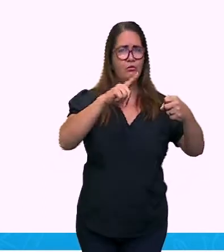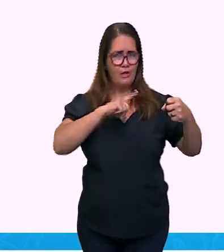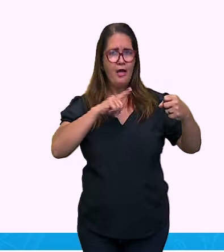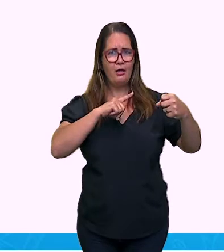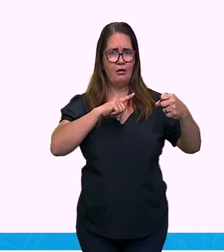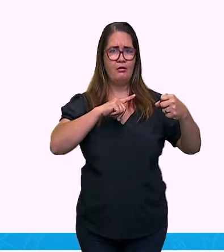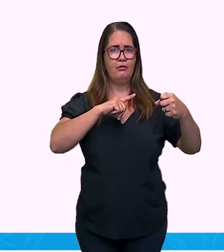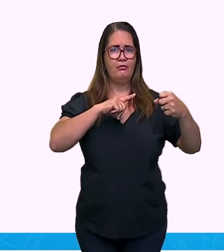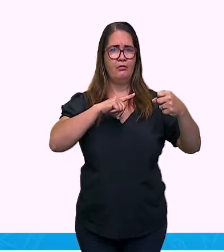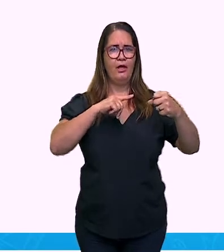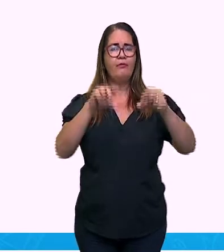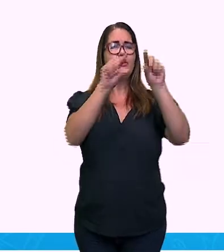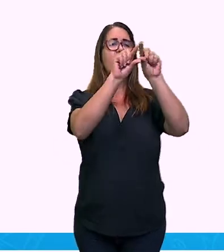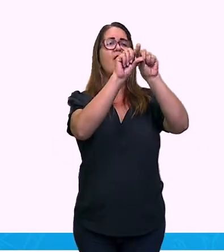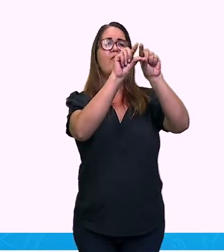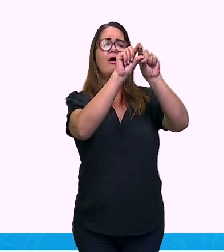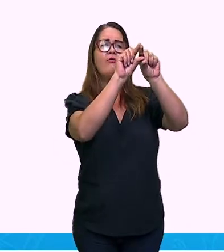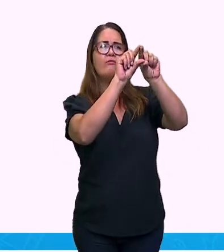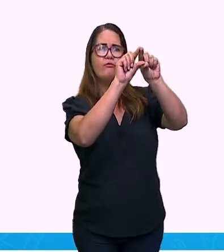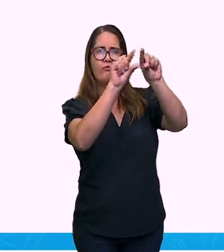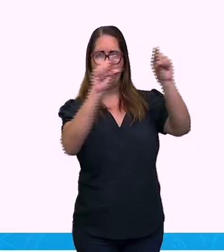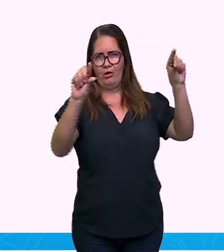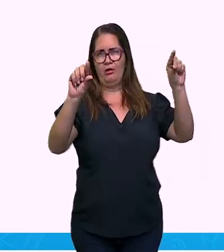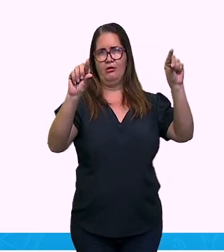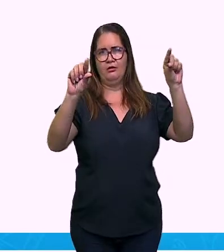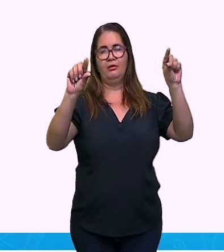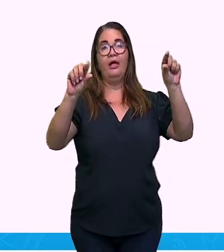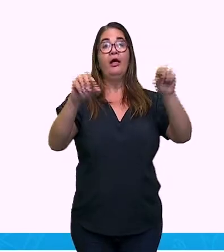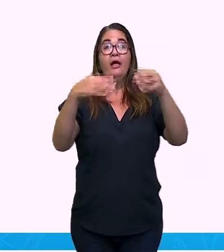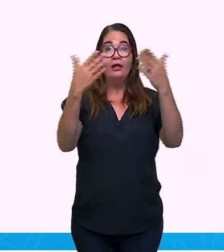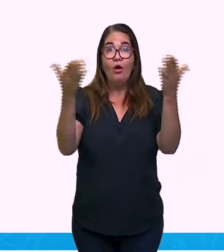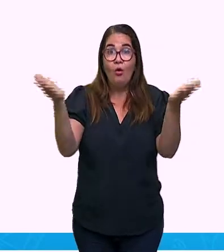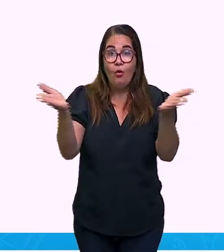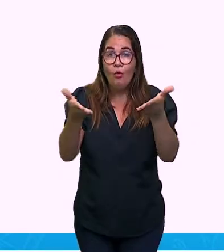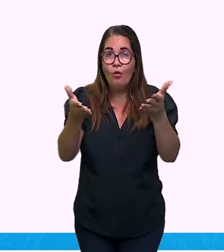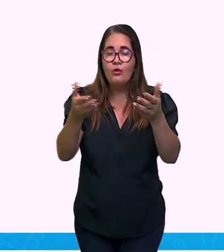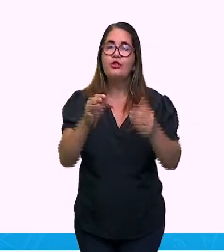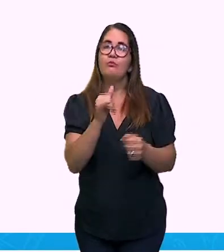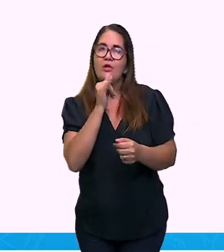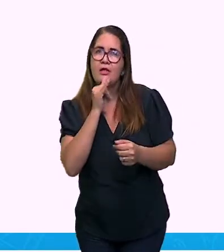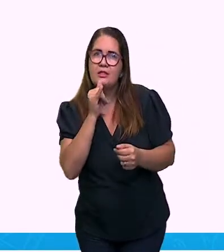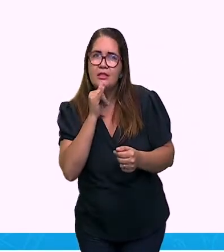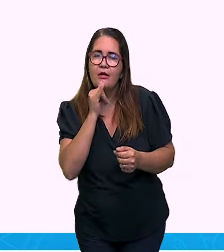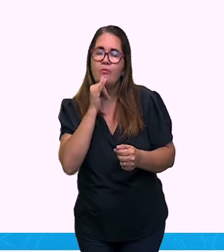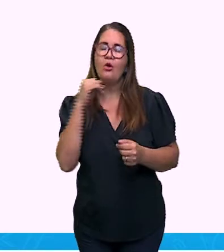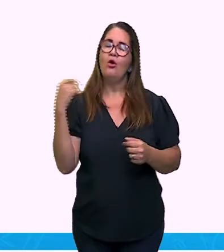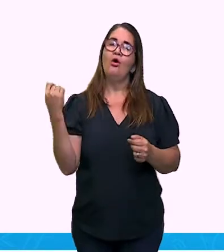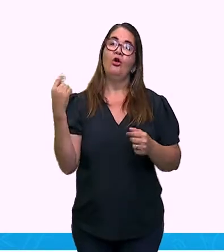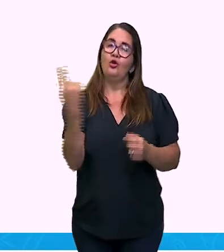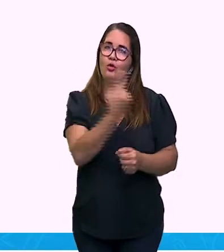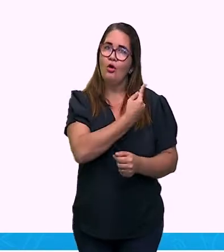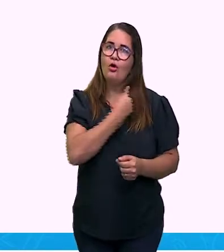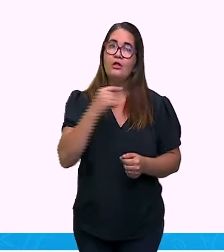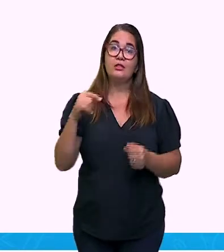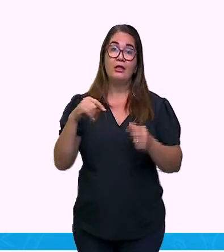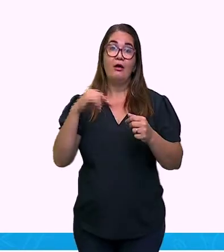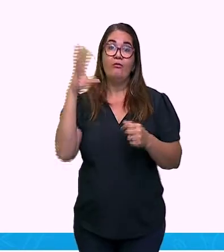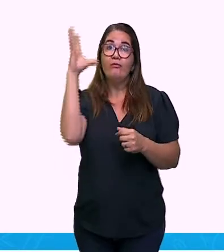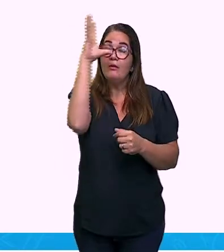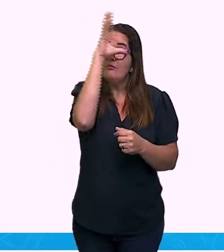Olha o exemplo. Hoje faremos muitas questões de língua portuguesa. Aqui nós já temos, né? O verbo